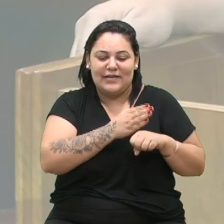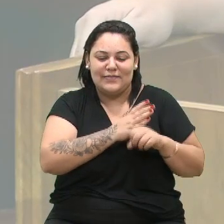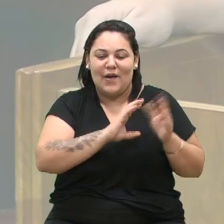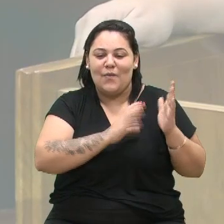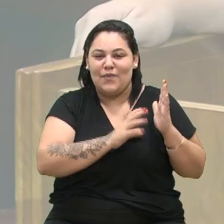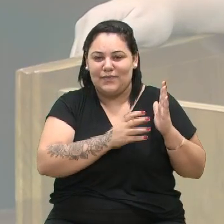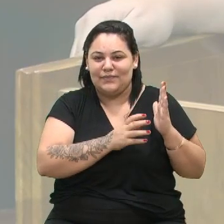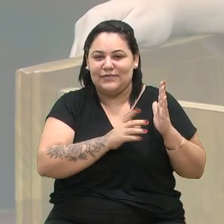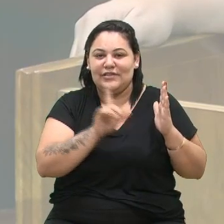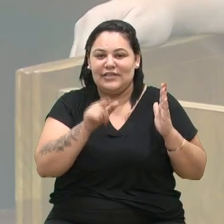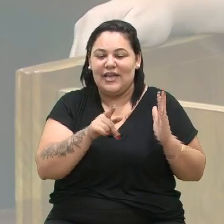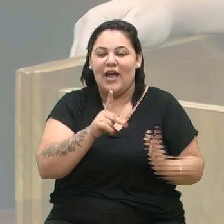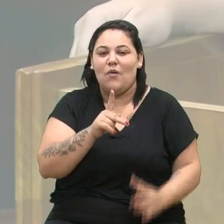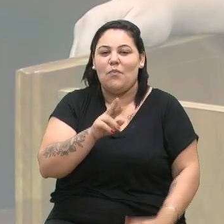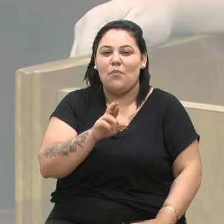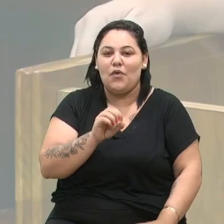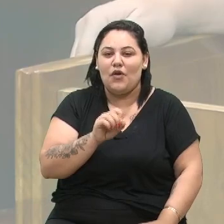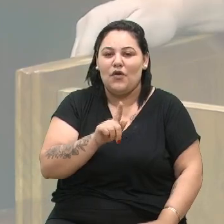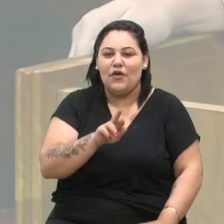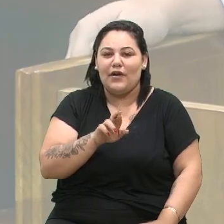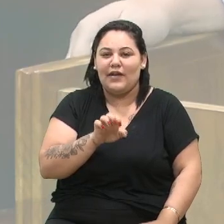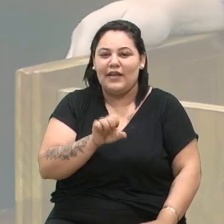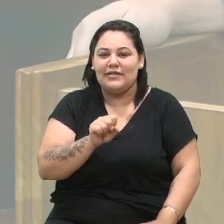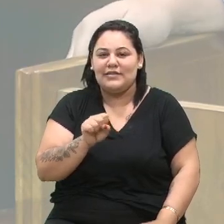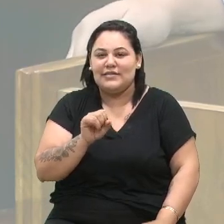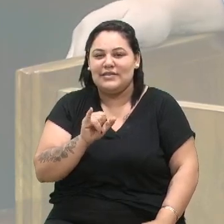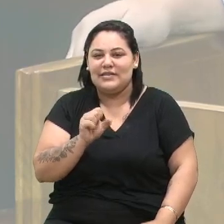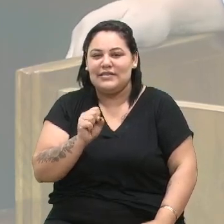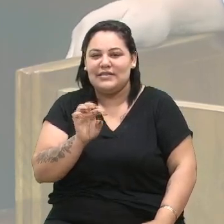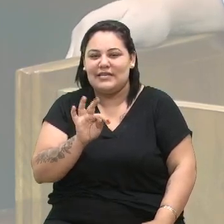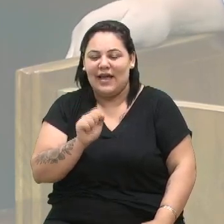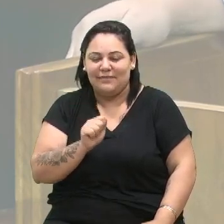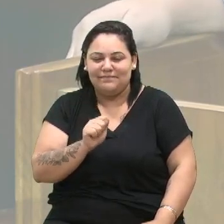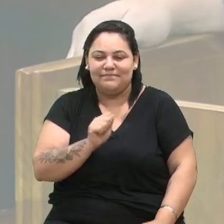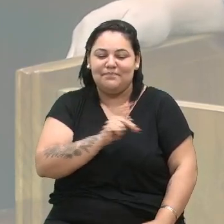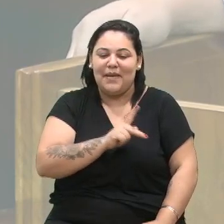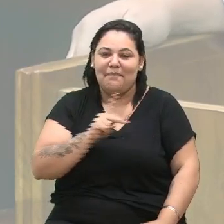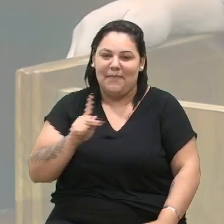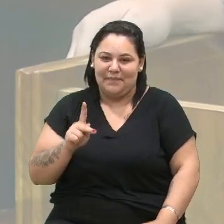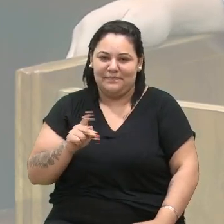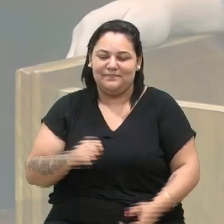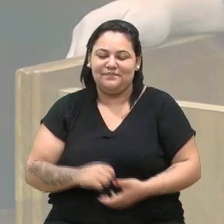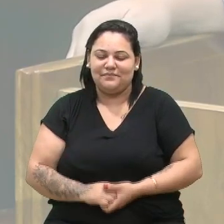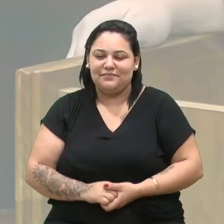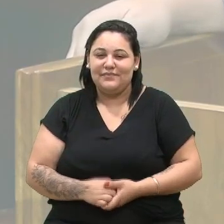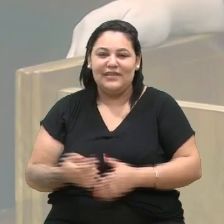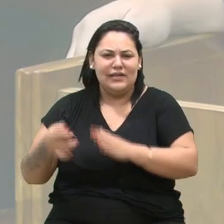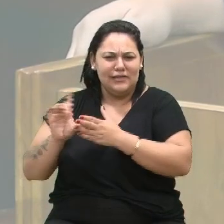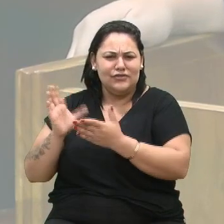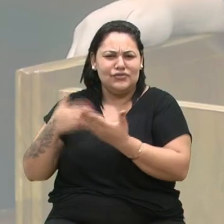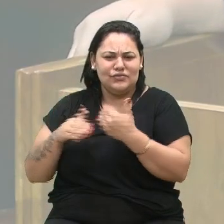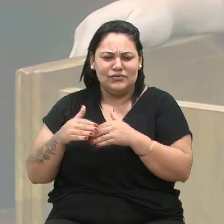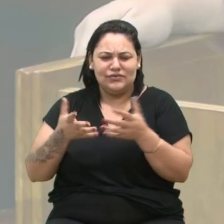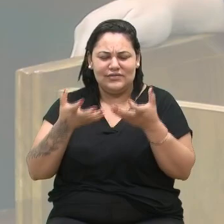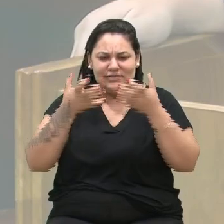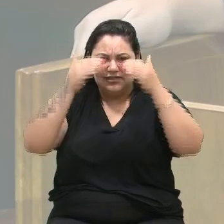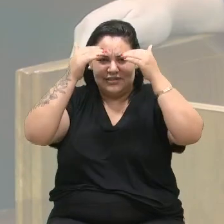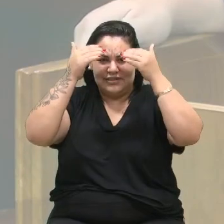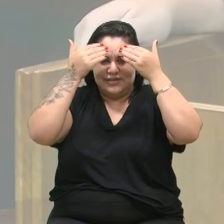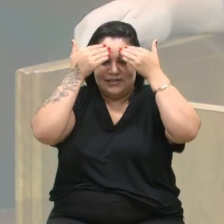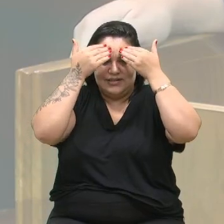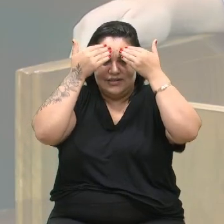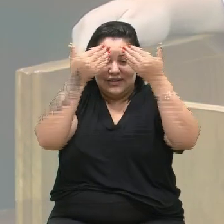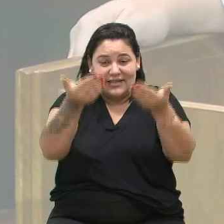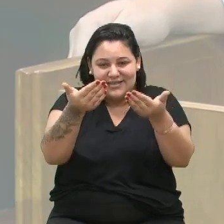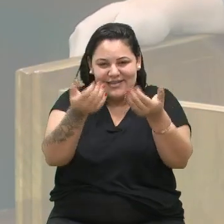progressista, o partido do PP. E, antes de tudo isso, eu gostaria de agradecer algumas